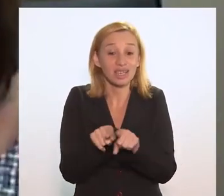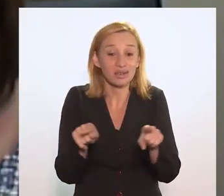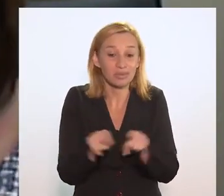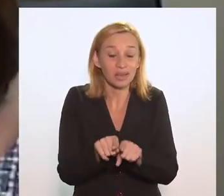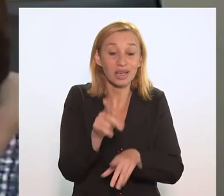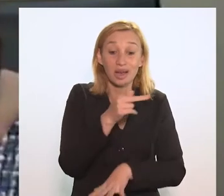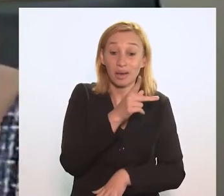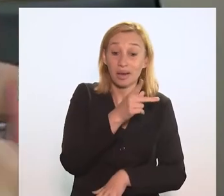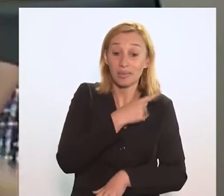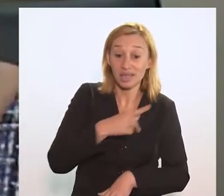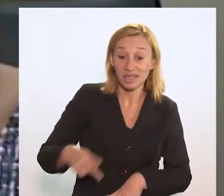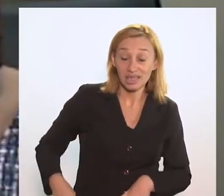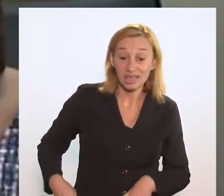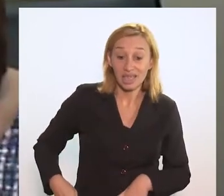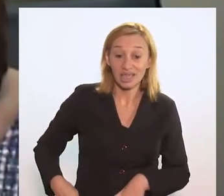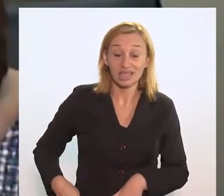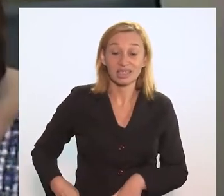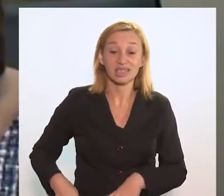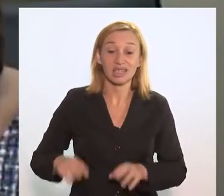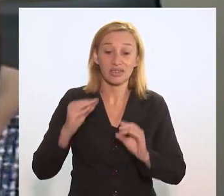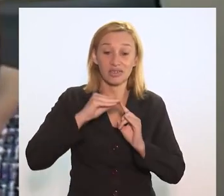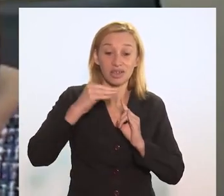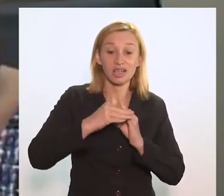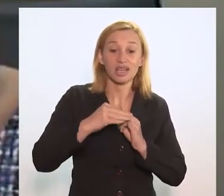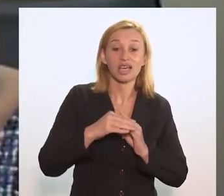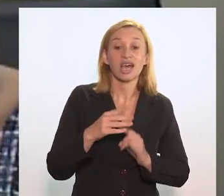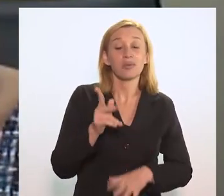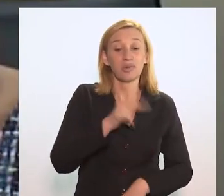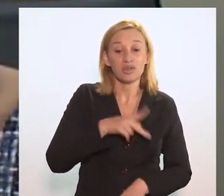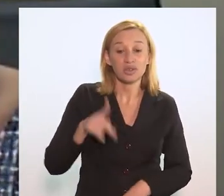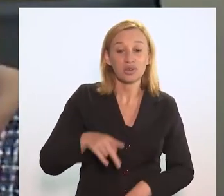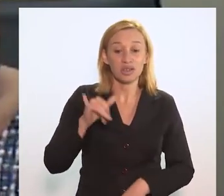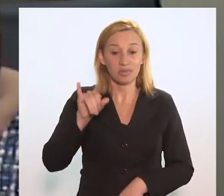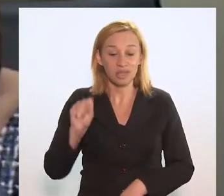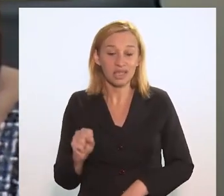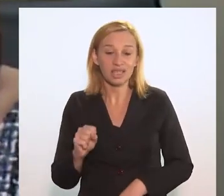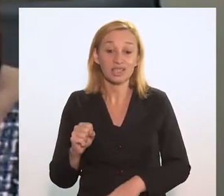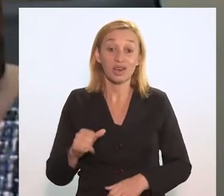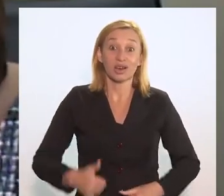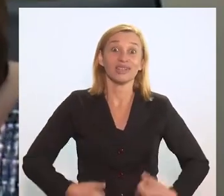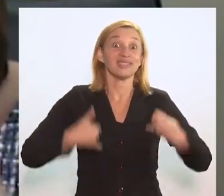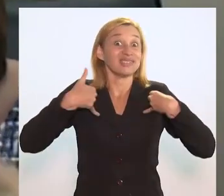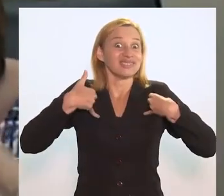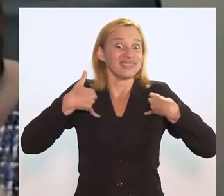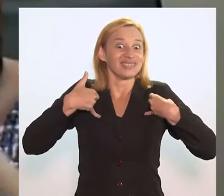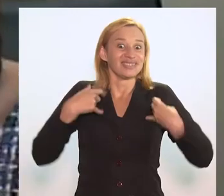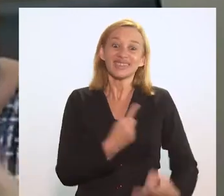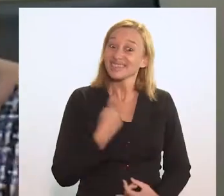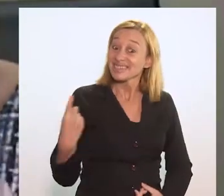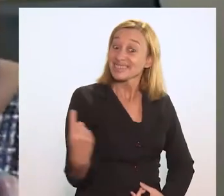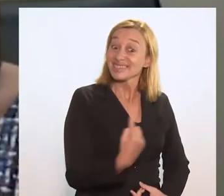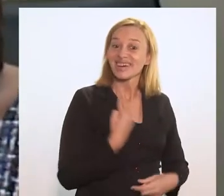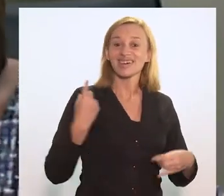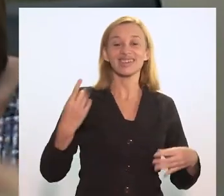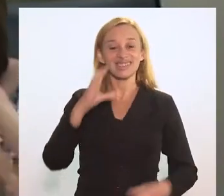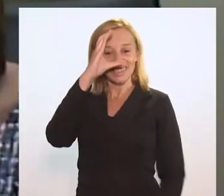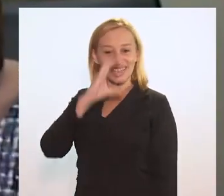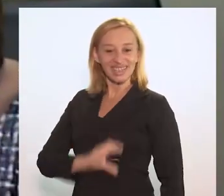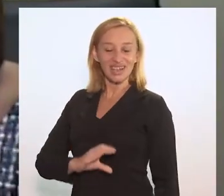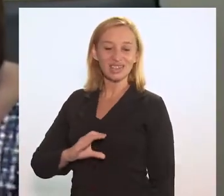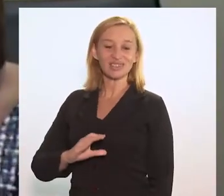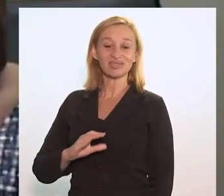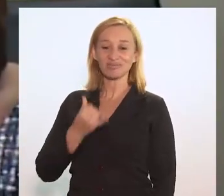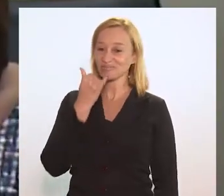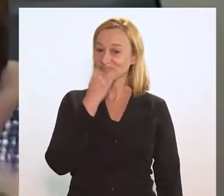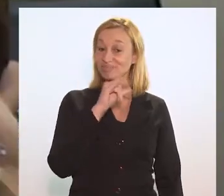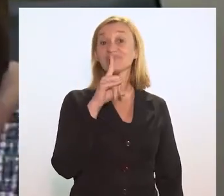presidenta da Fiocruz, nossa queridíssima professora Anísia, dizer do orgulho que nós, cidadãos